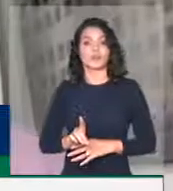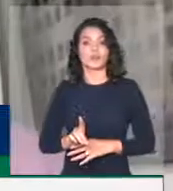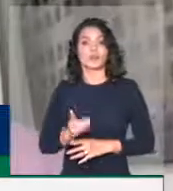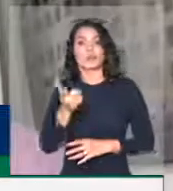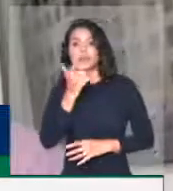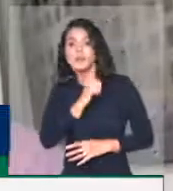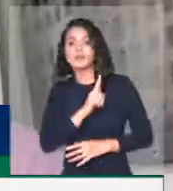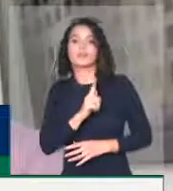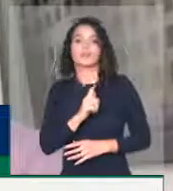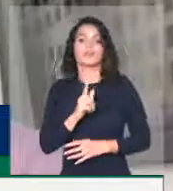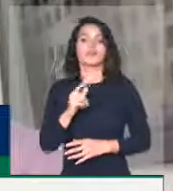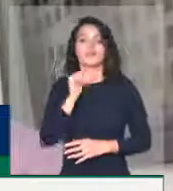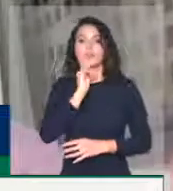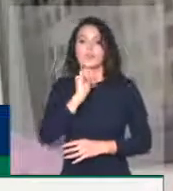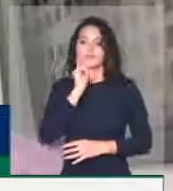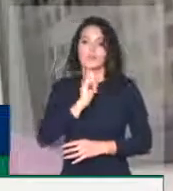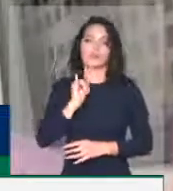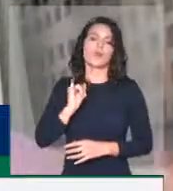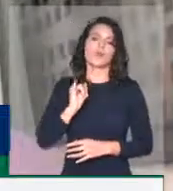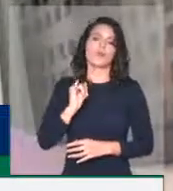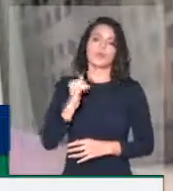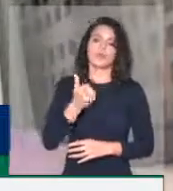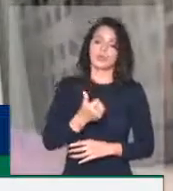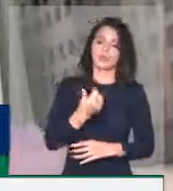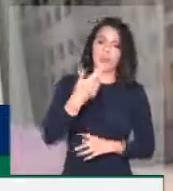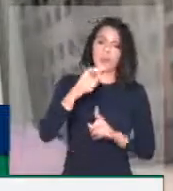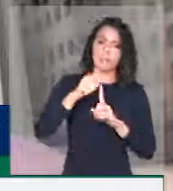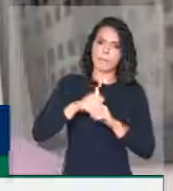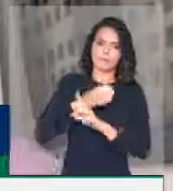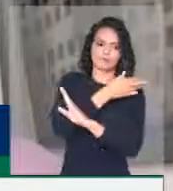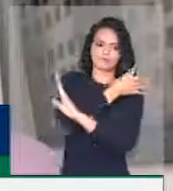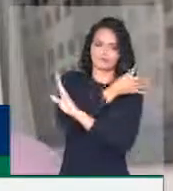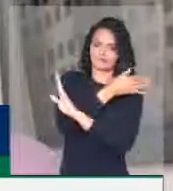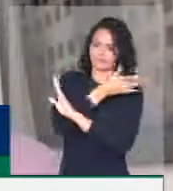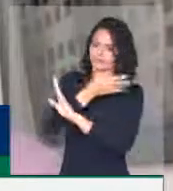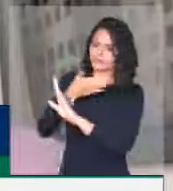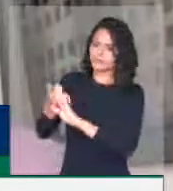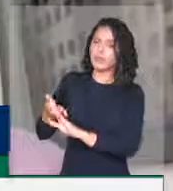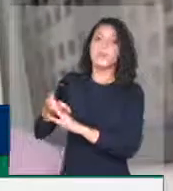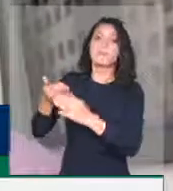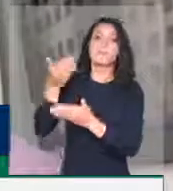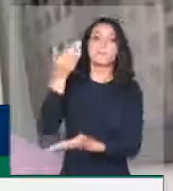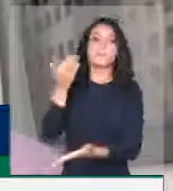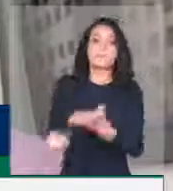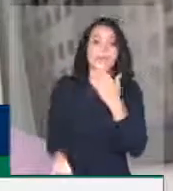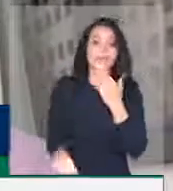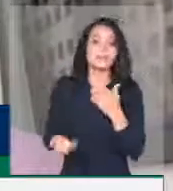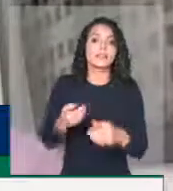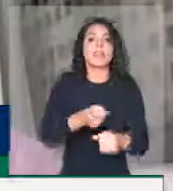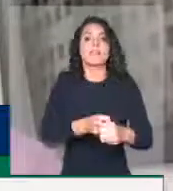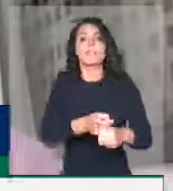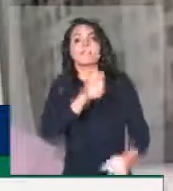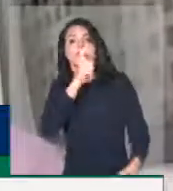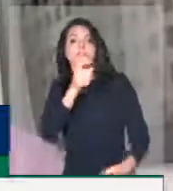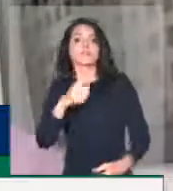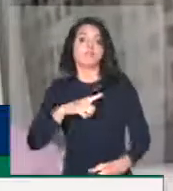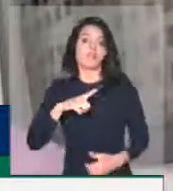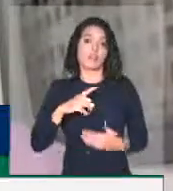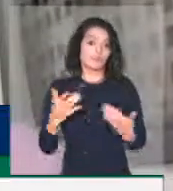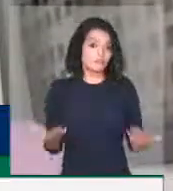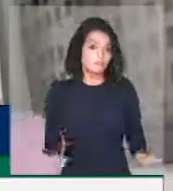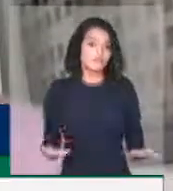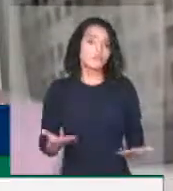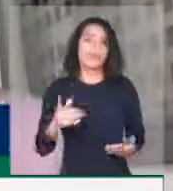das perdas inflacionárias acumuladas nos 12 meses anteriores, ao dia 1º de janeiro. Então isso é uma